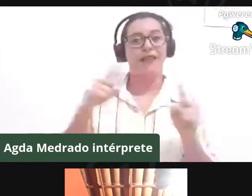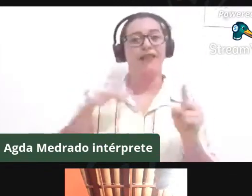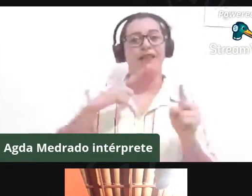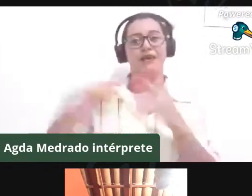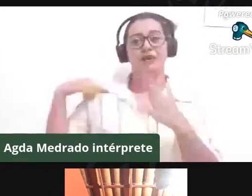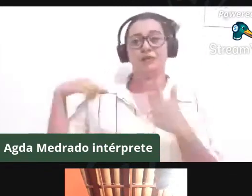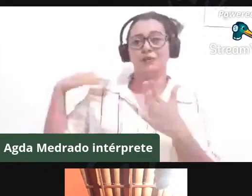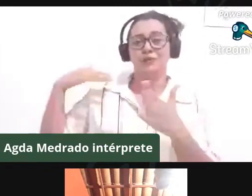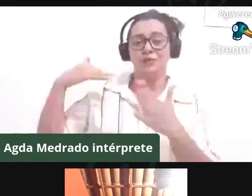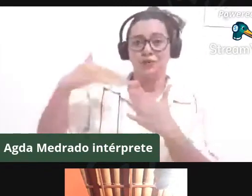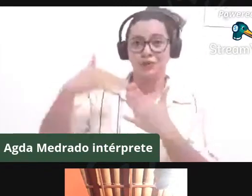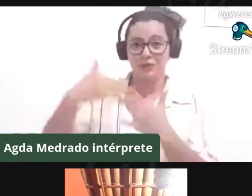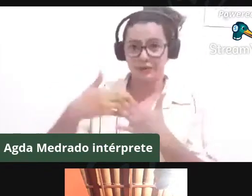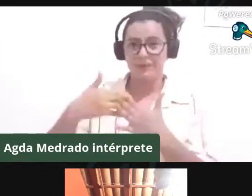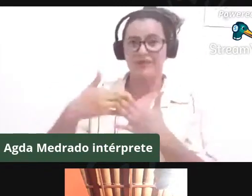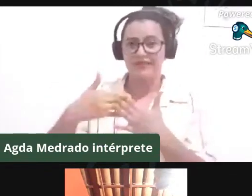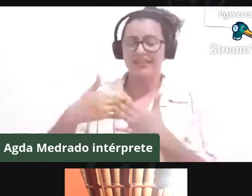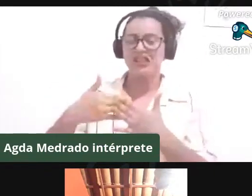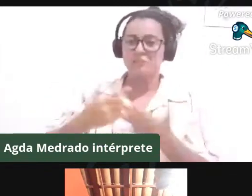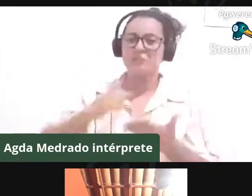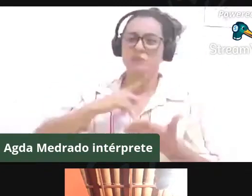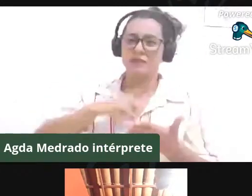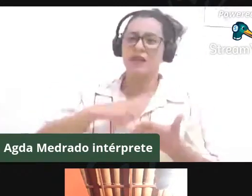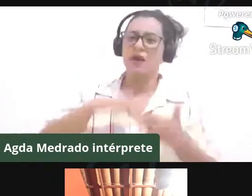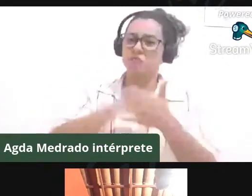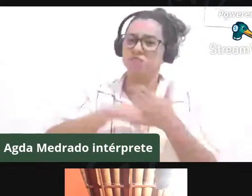contribuição nessa temática.